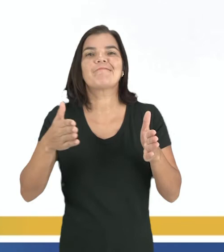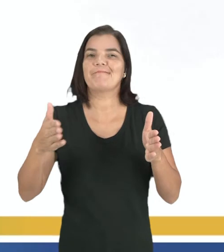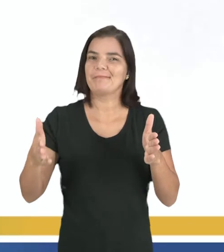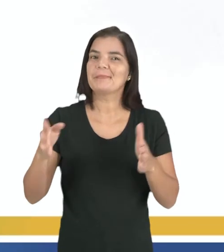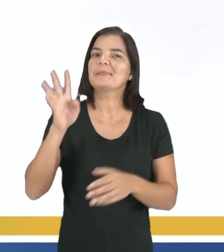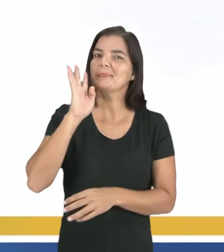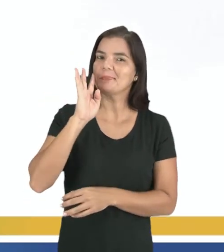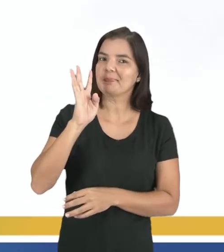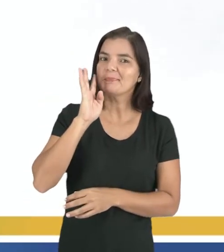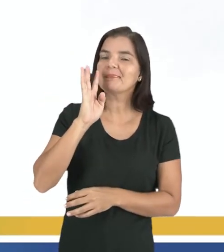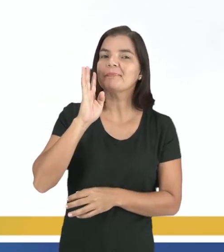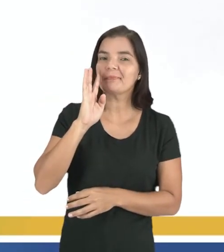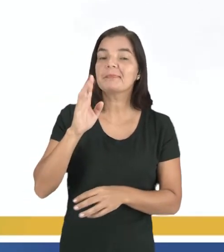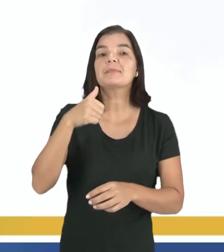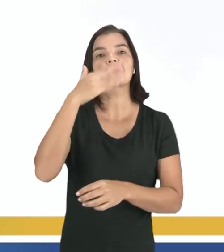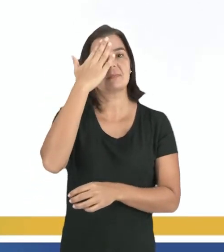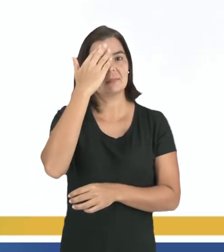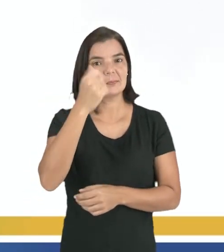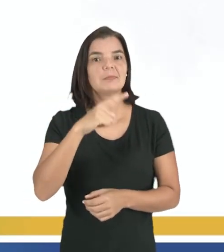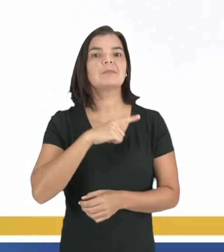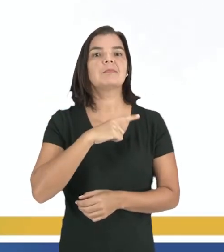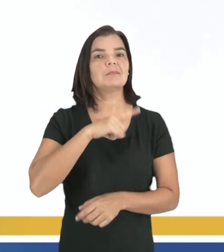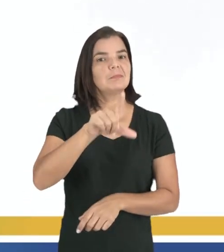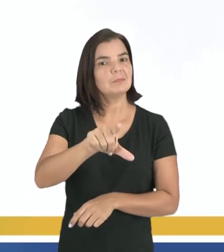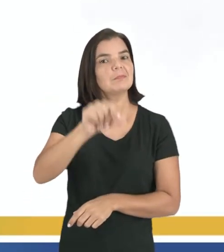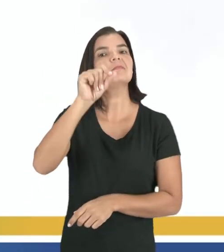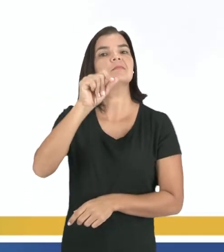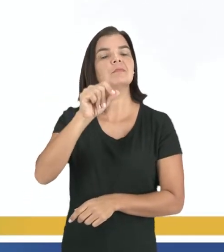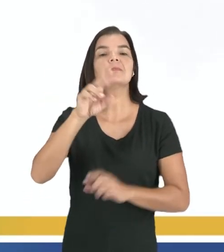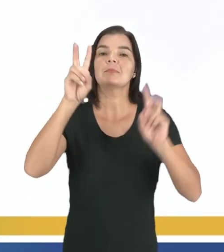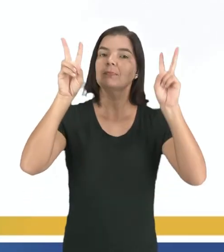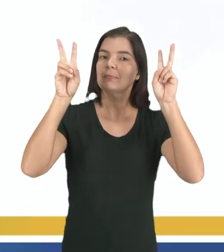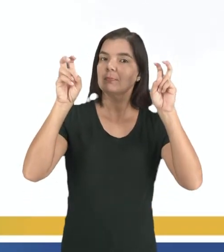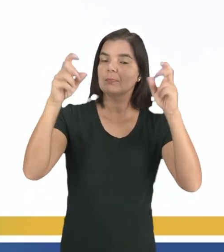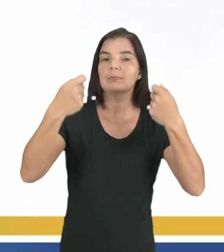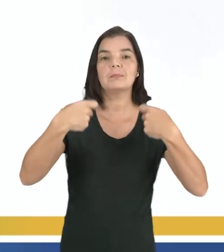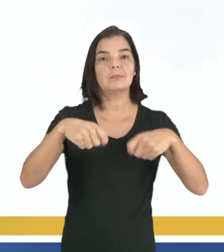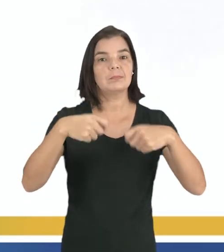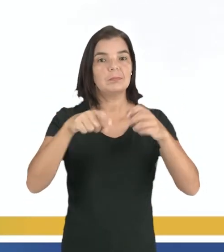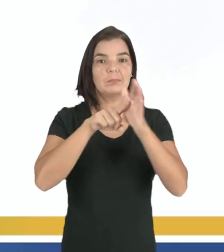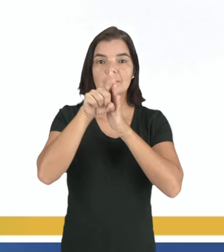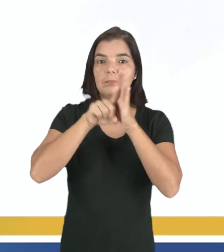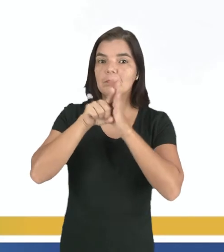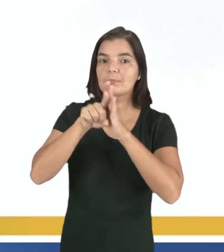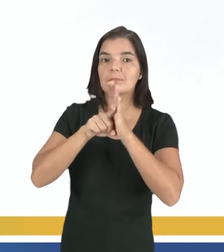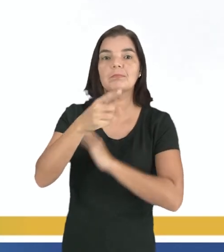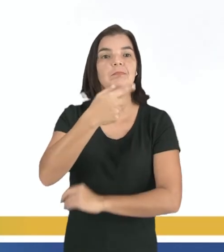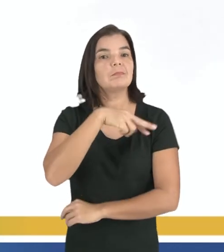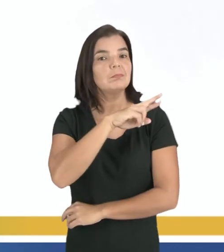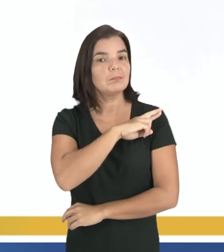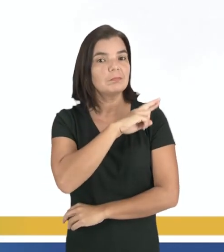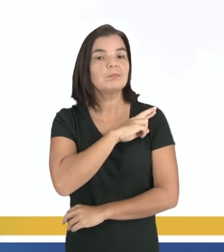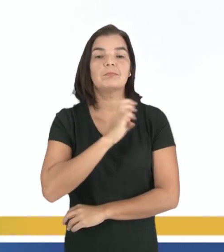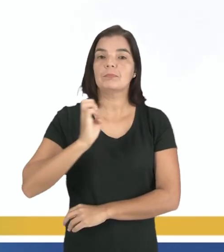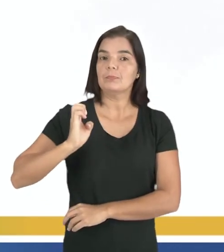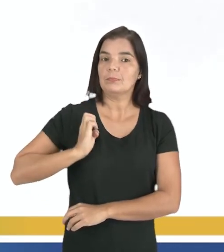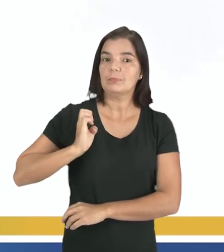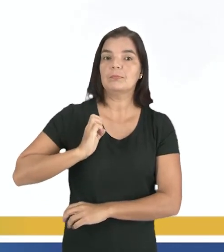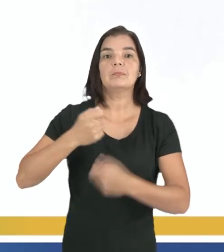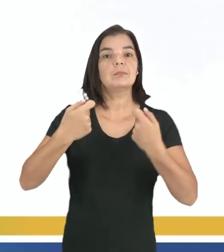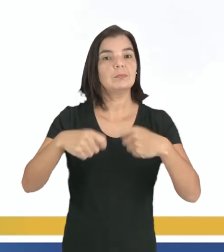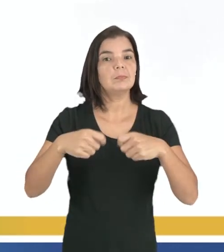interessante até aqui. Já sabemos que nós temos que escolher o nosso tema, precisamos fazer uma pesquisa responsável e com ética,